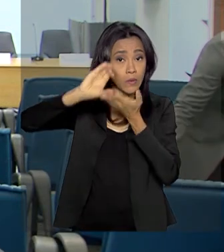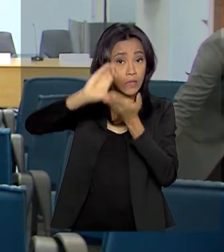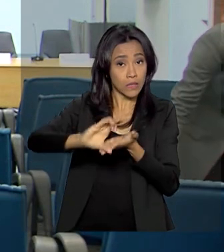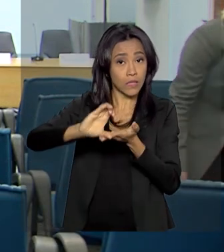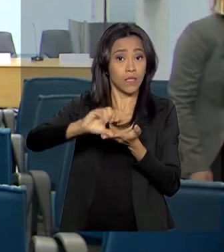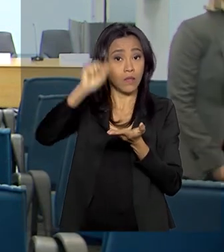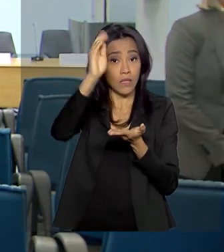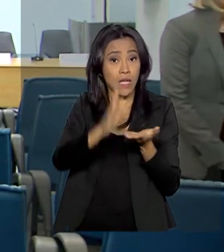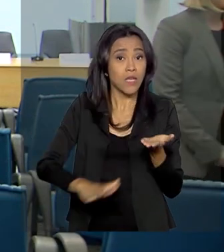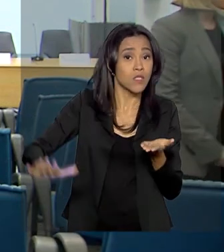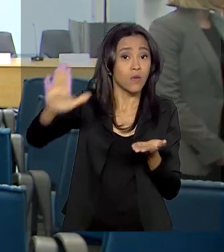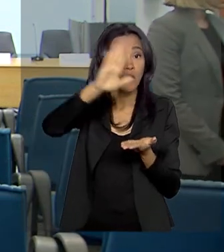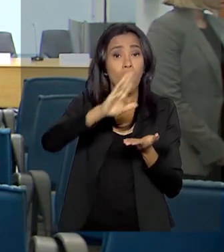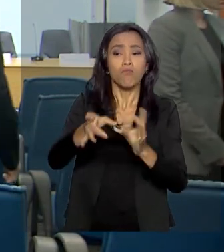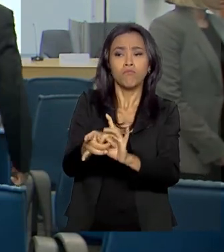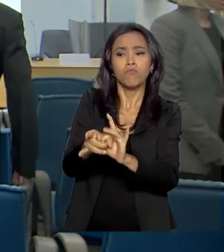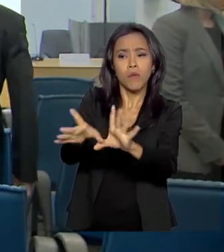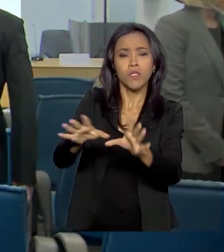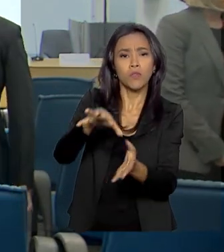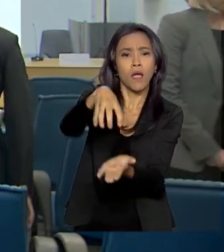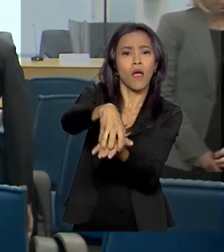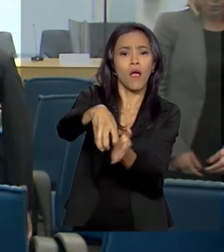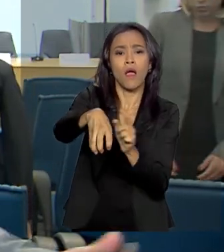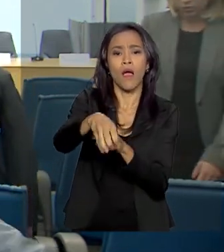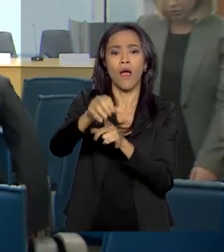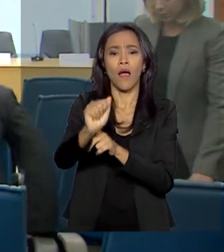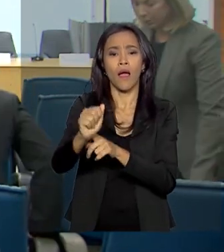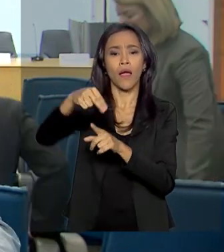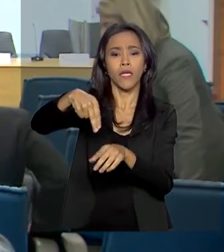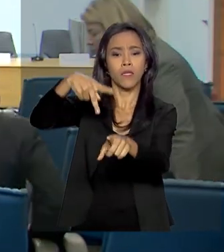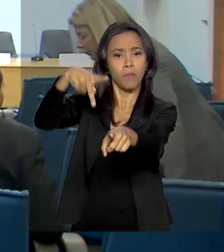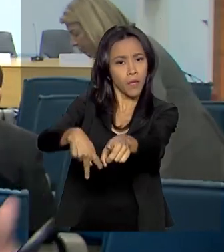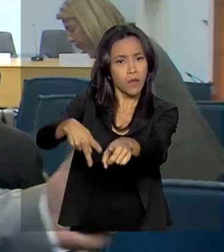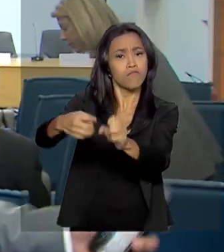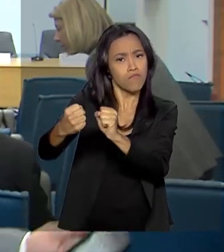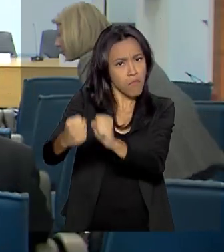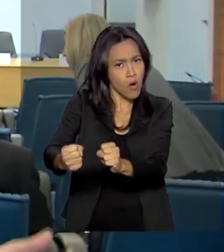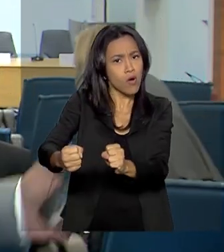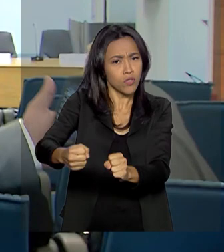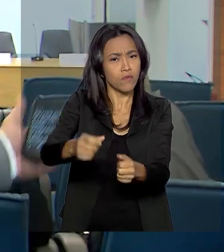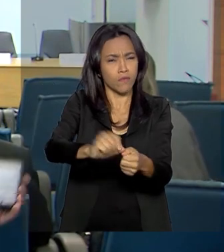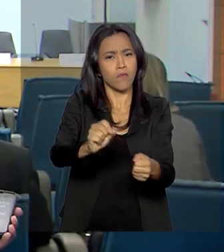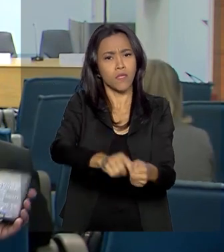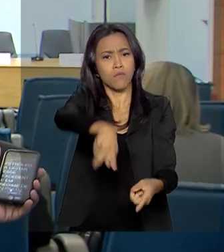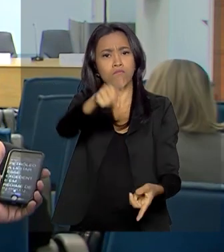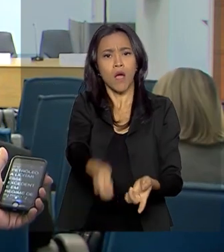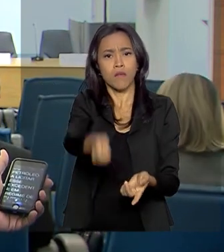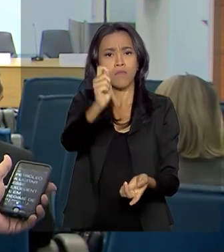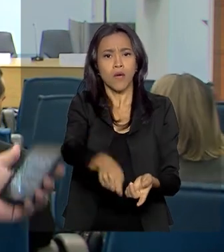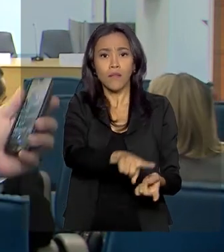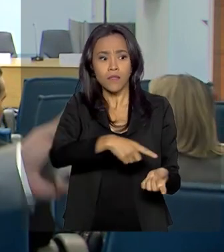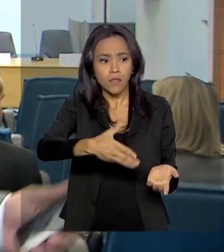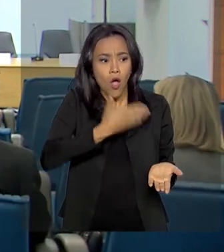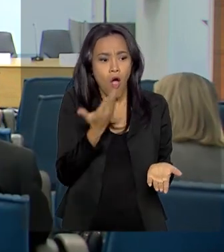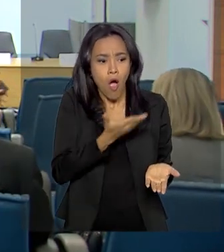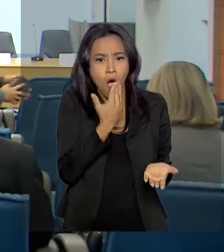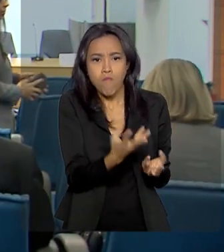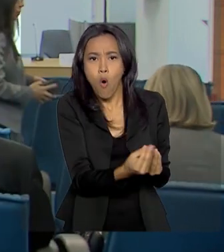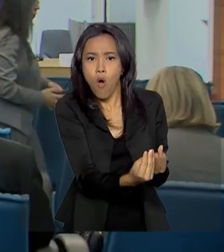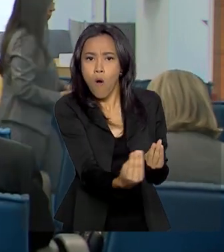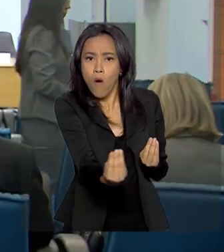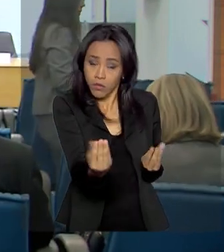autorizou a Agência Nacional de Petróleo a realizar um leilão desse excesso. E é exatamente esse termo aditivo que será